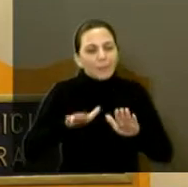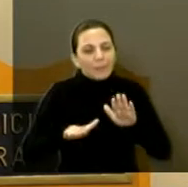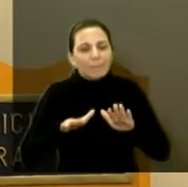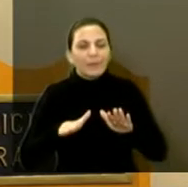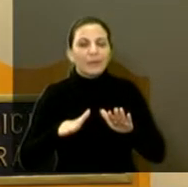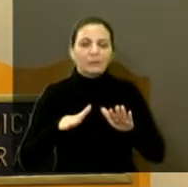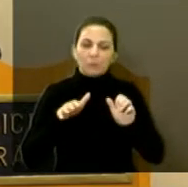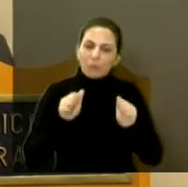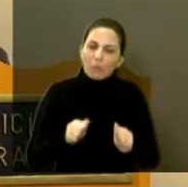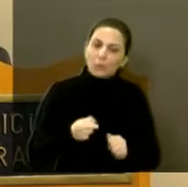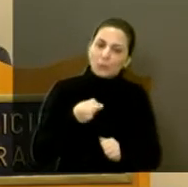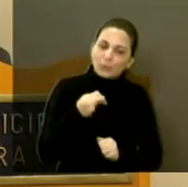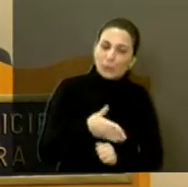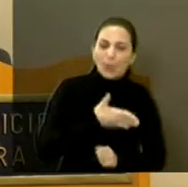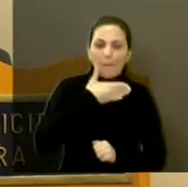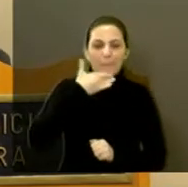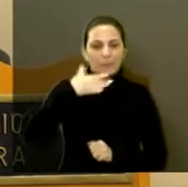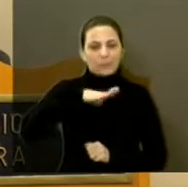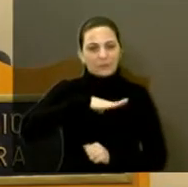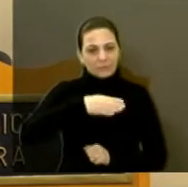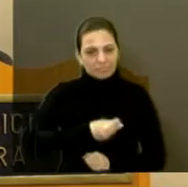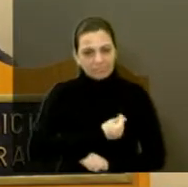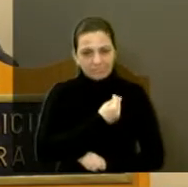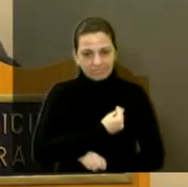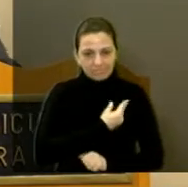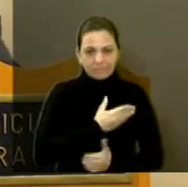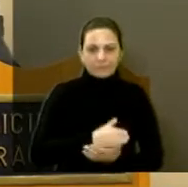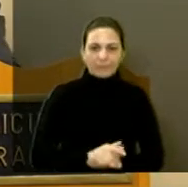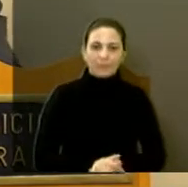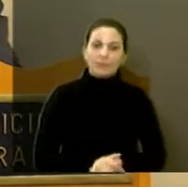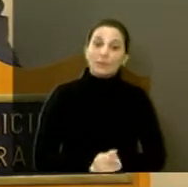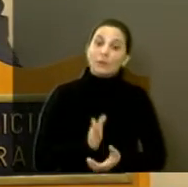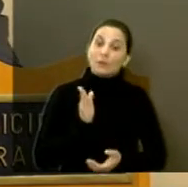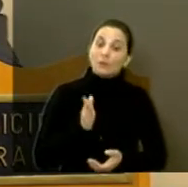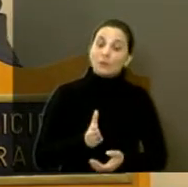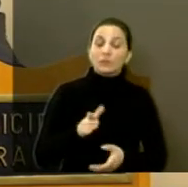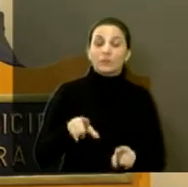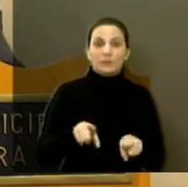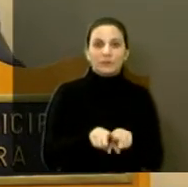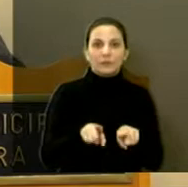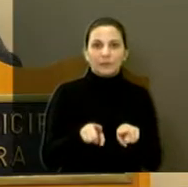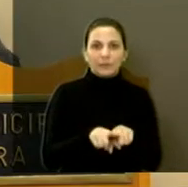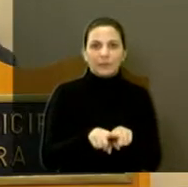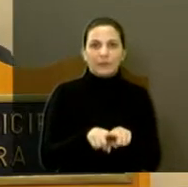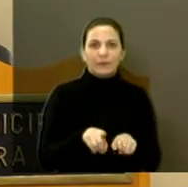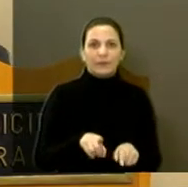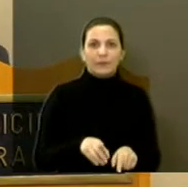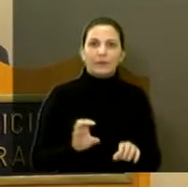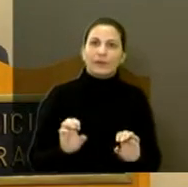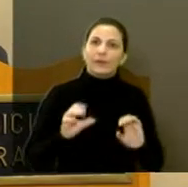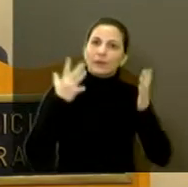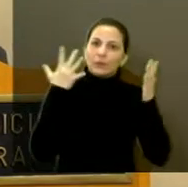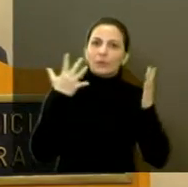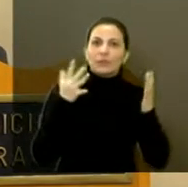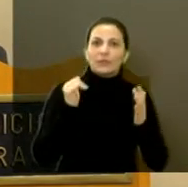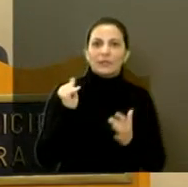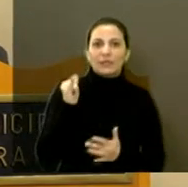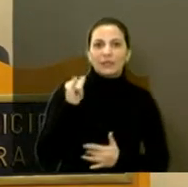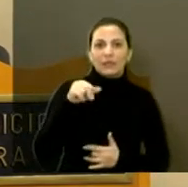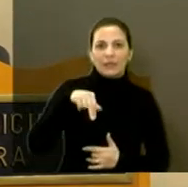melhor. Também tivemos, hoje, a inauguração